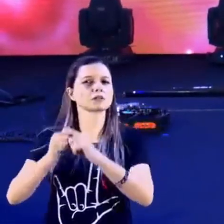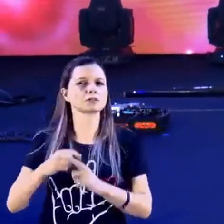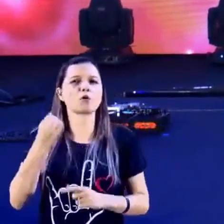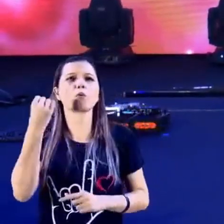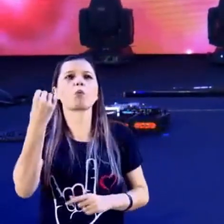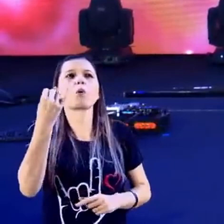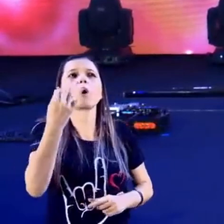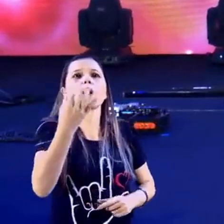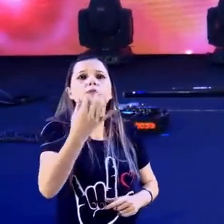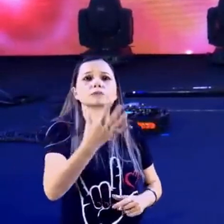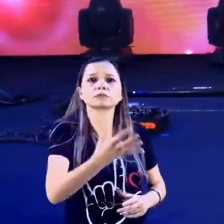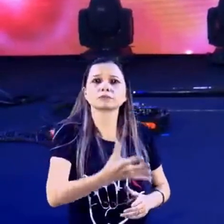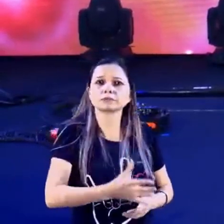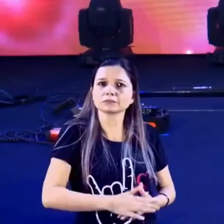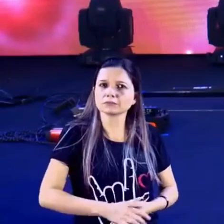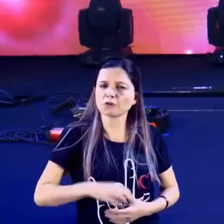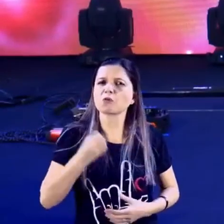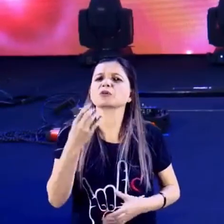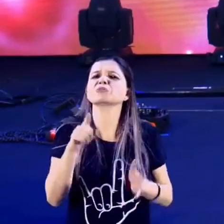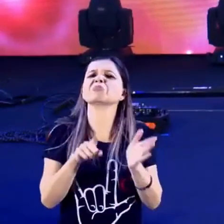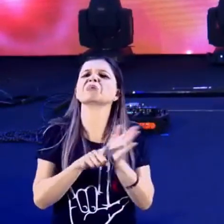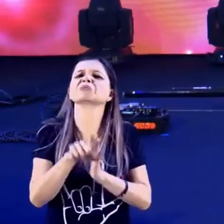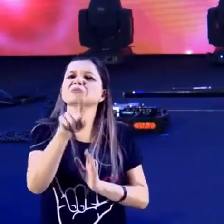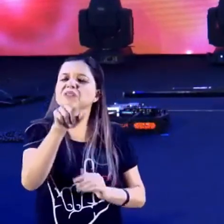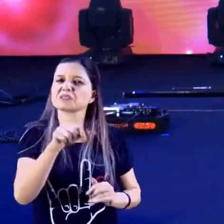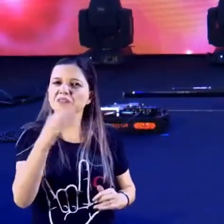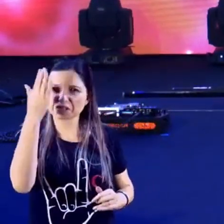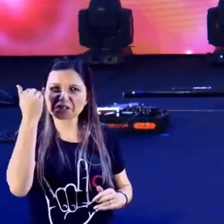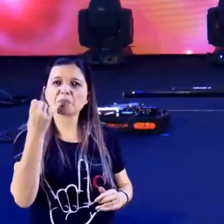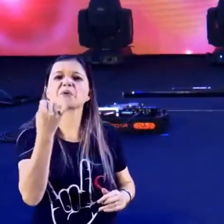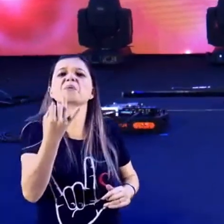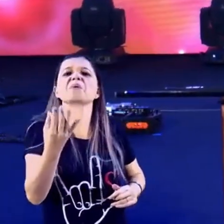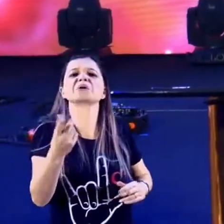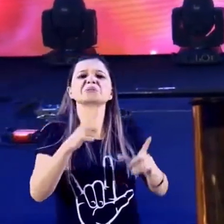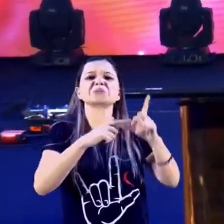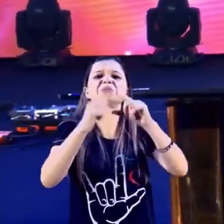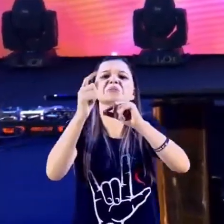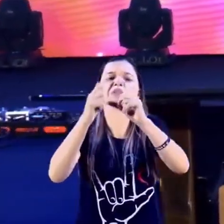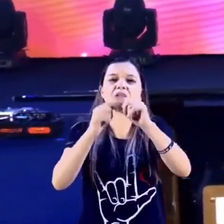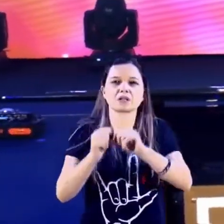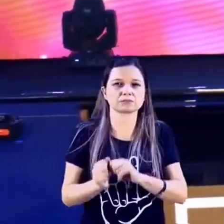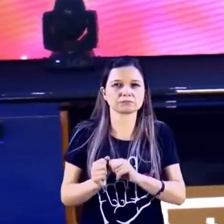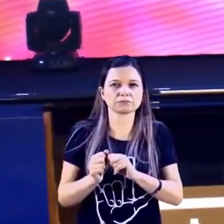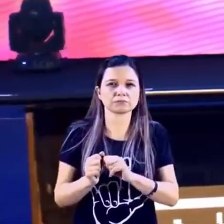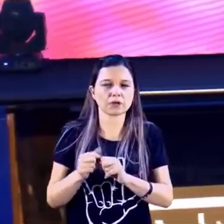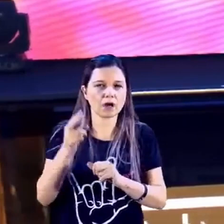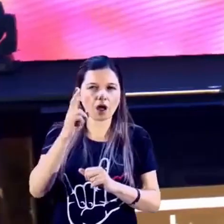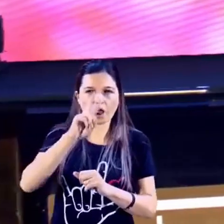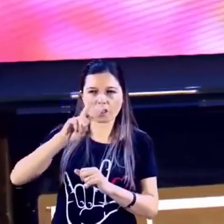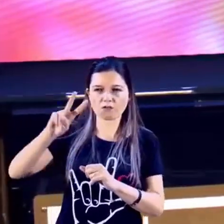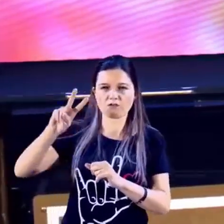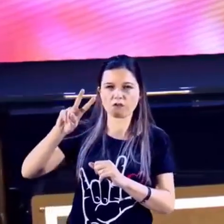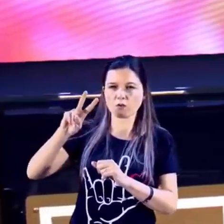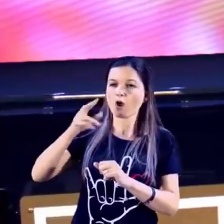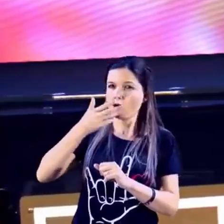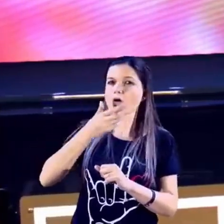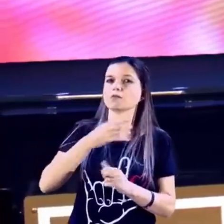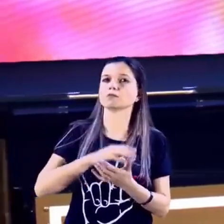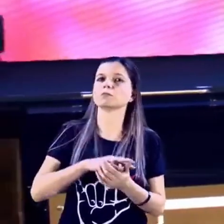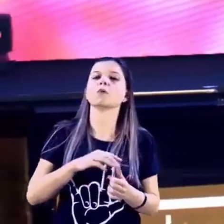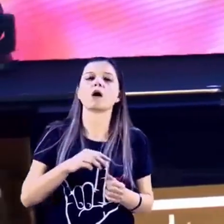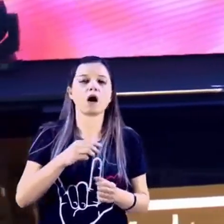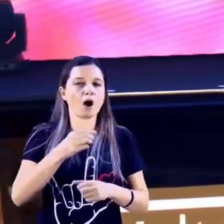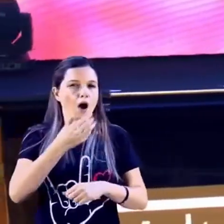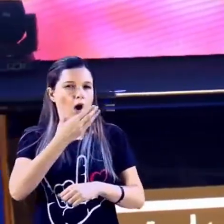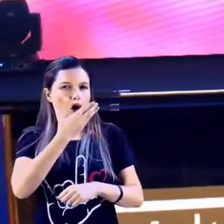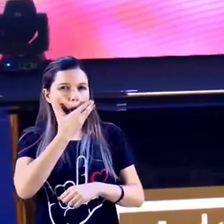estrelas? Quem sabe o número de estrelas? Deus falou para Abrão Brão, sai da tua tenda e olha para o céu e começa a contar as estrelas.